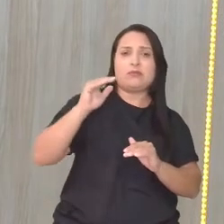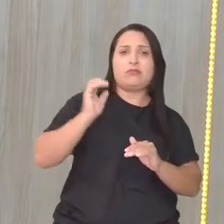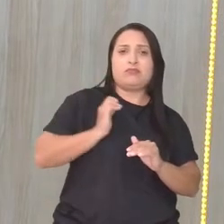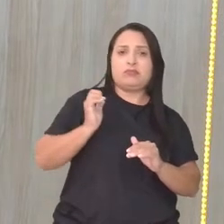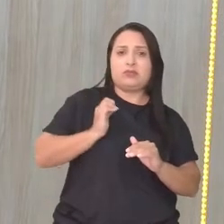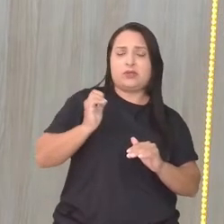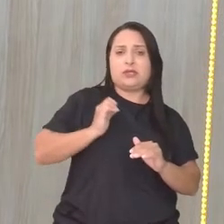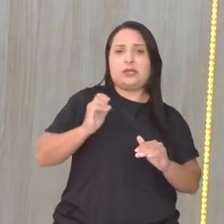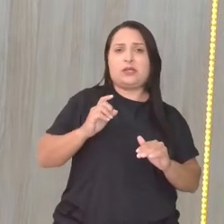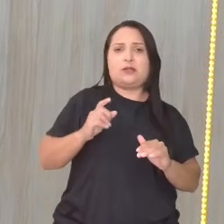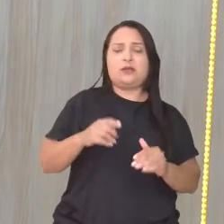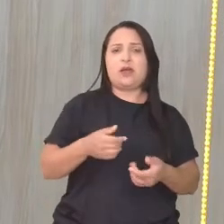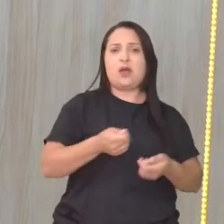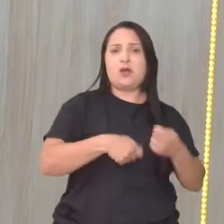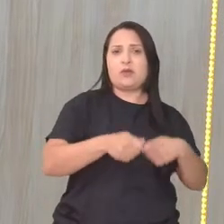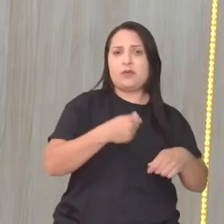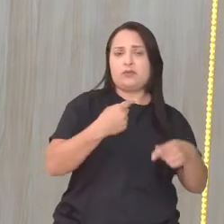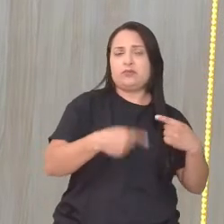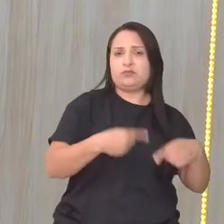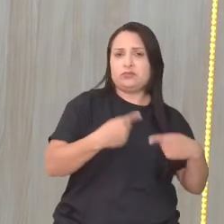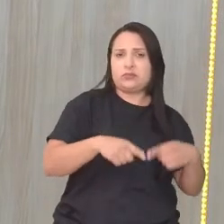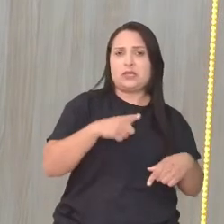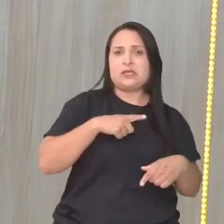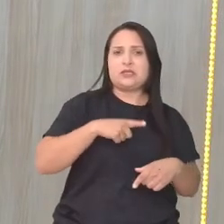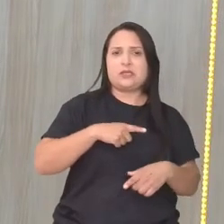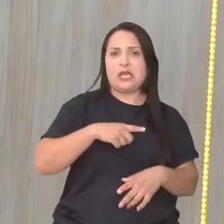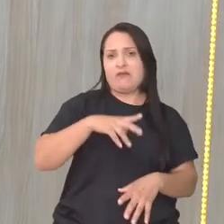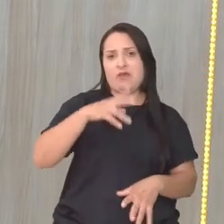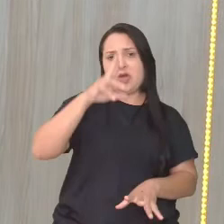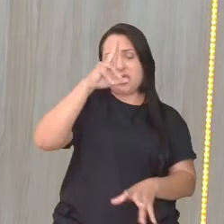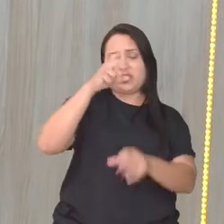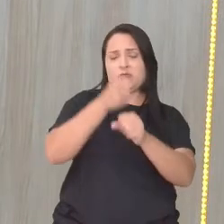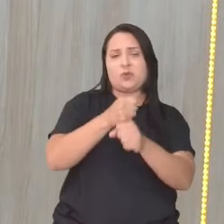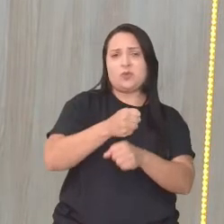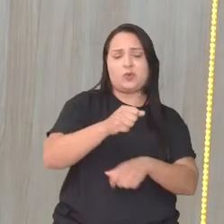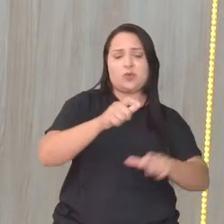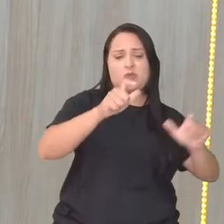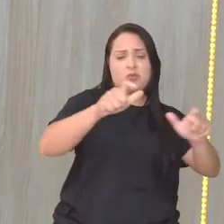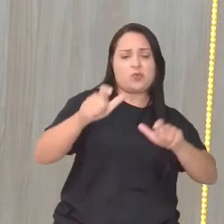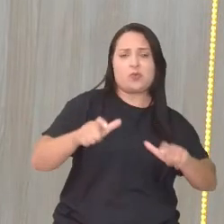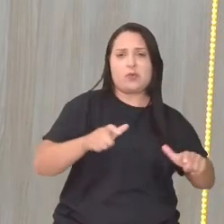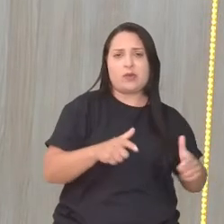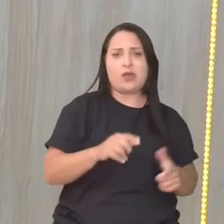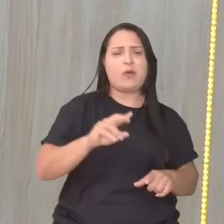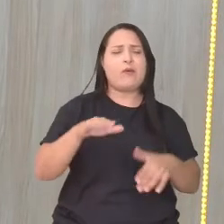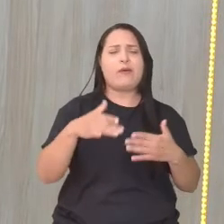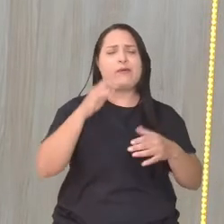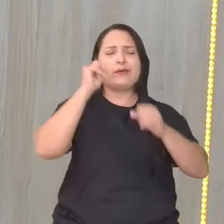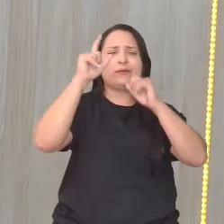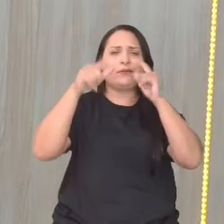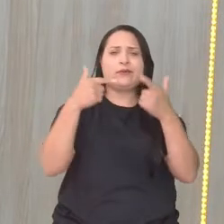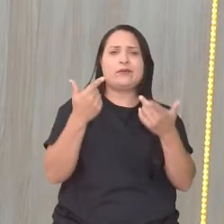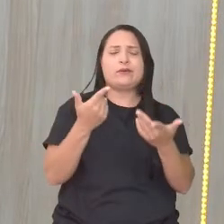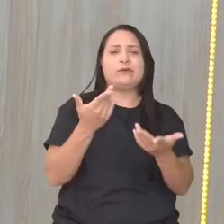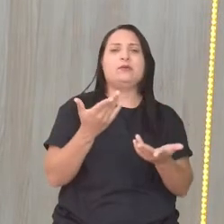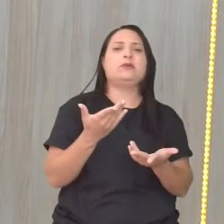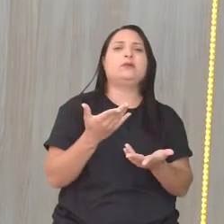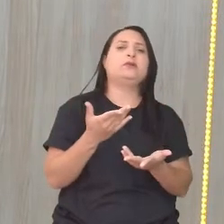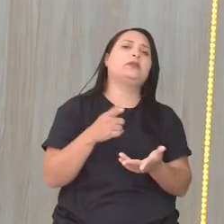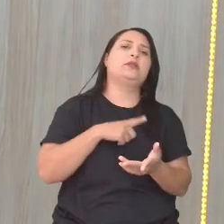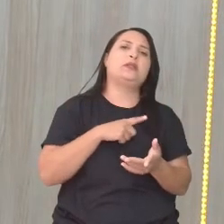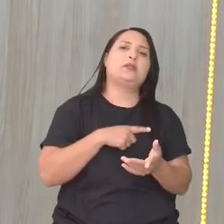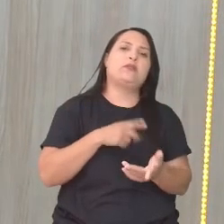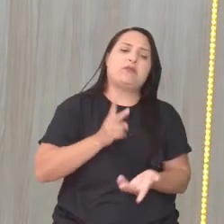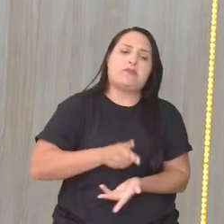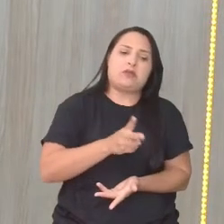proprietários de terra, né? Os latifundiários. Então, qual era a ideia desses latifundiários? Era a manutenção da mão